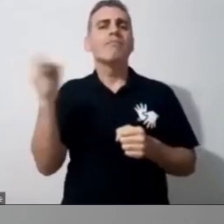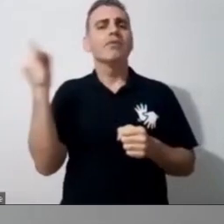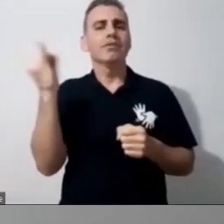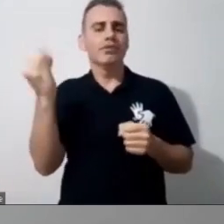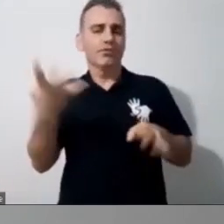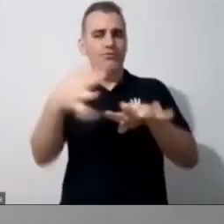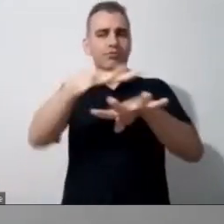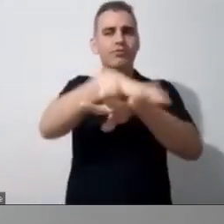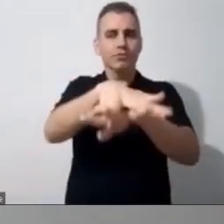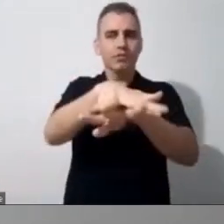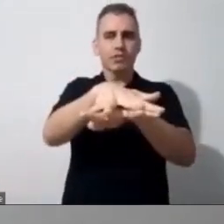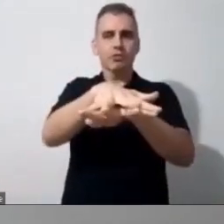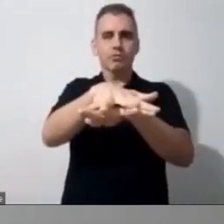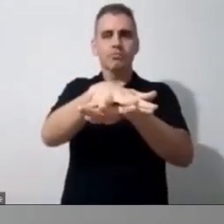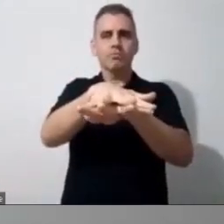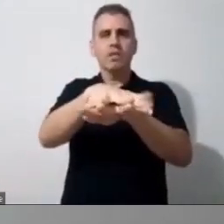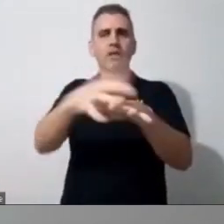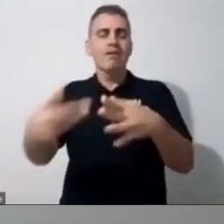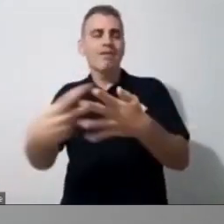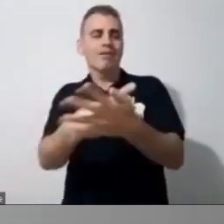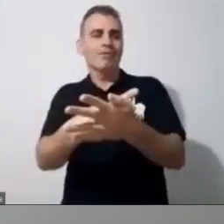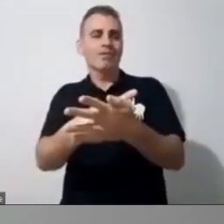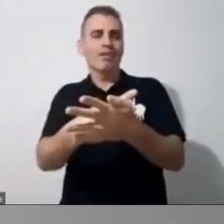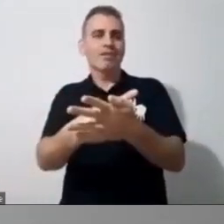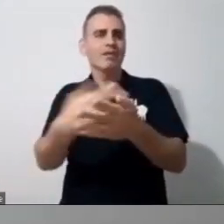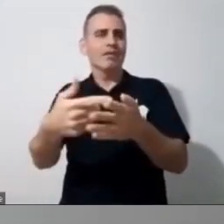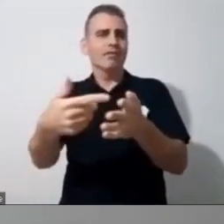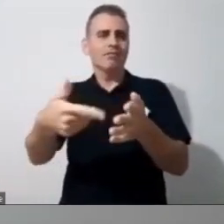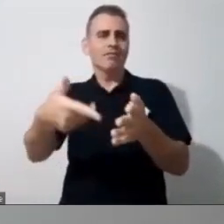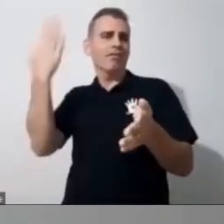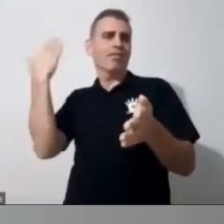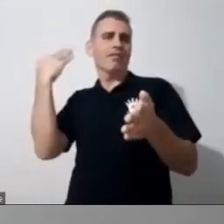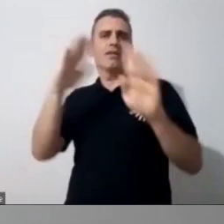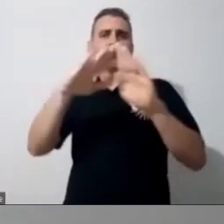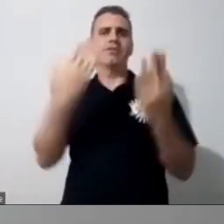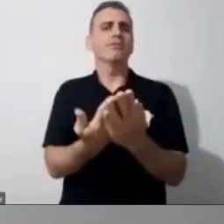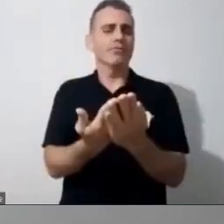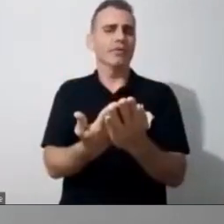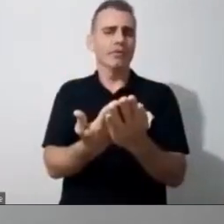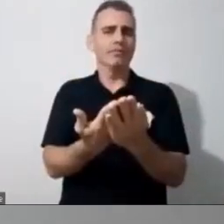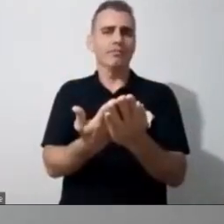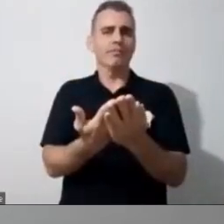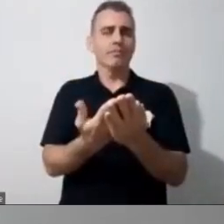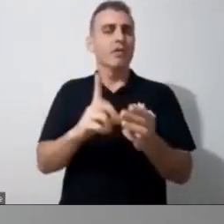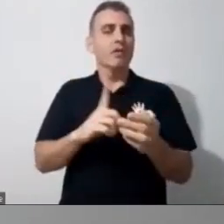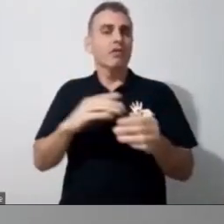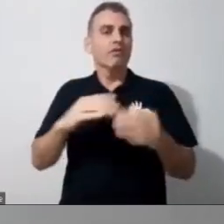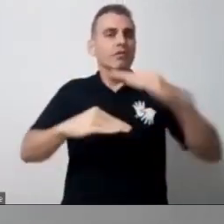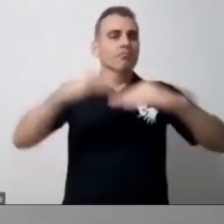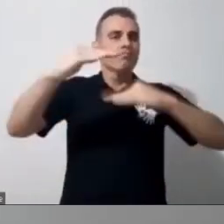acontece, ela começa não lá na escola, né. Ela é uma coisa, assim, que tá sendo construída,